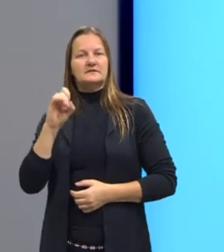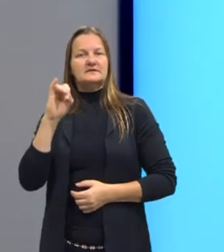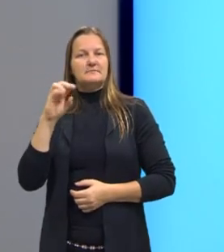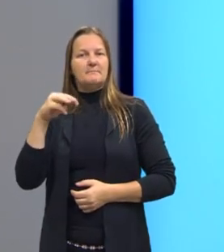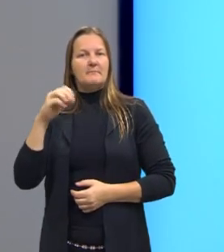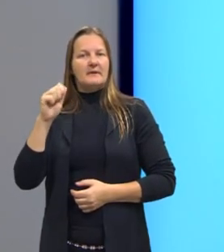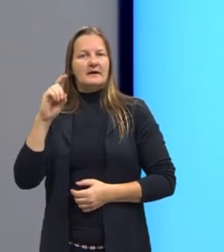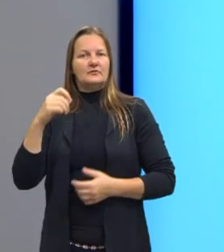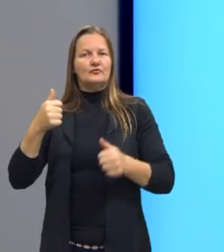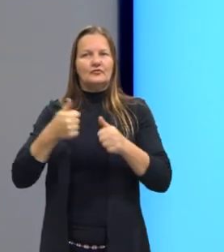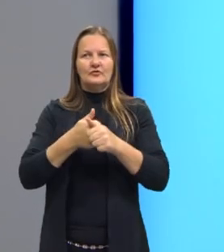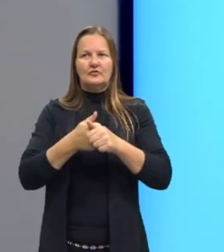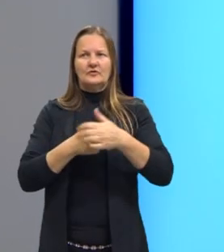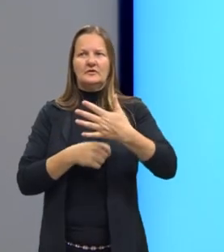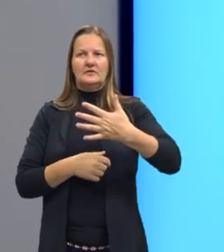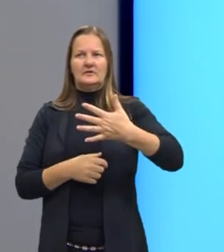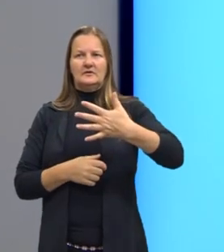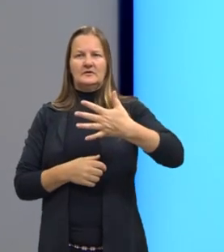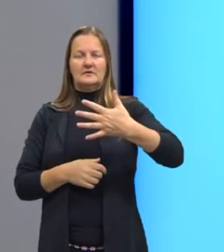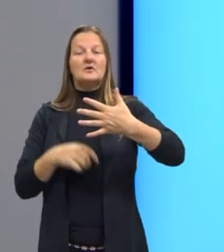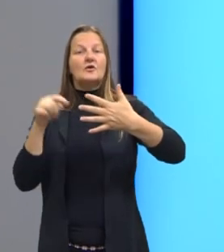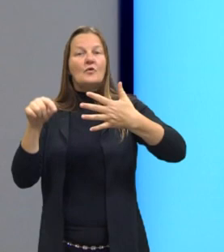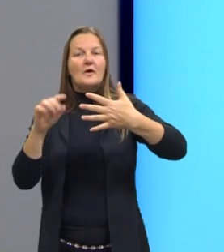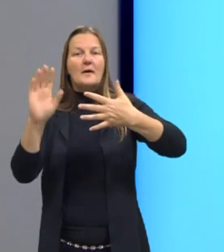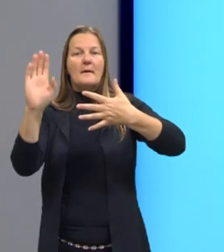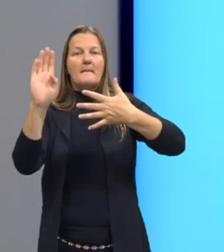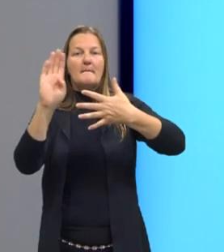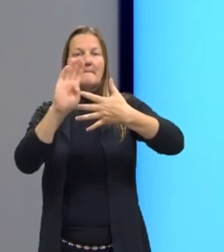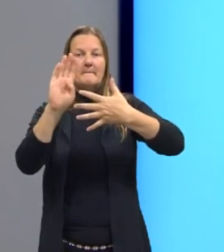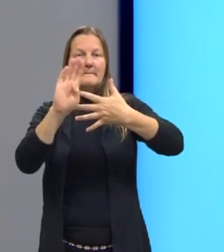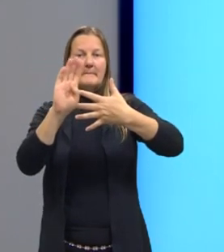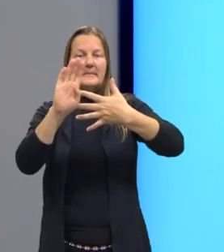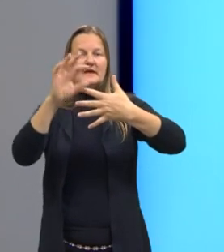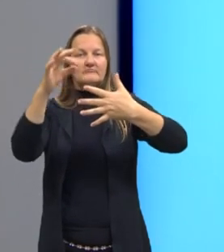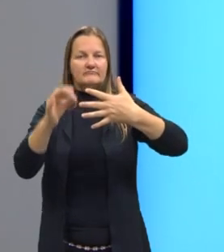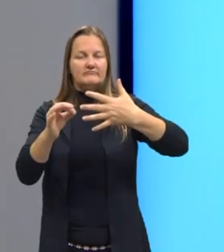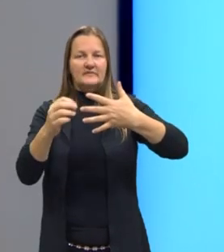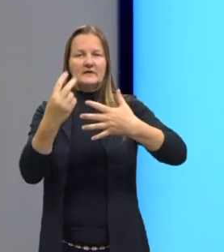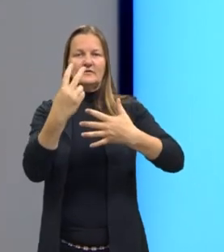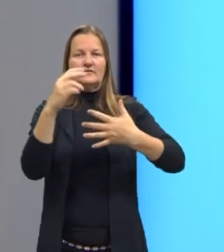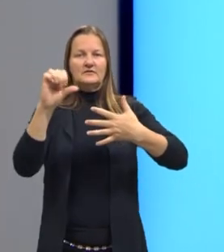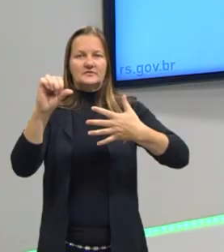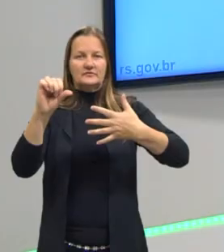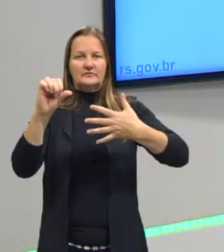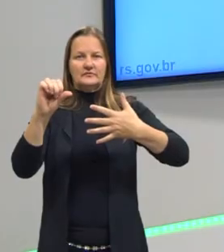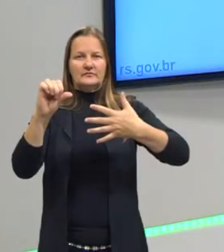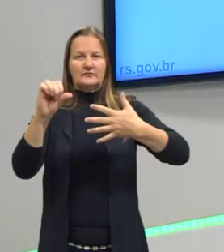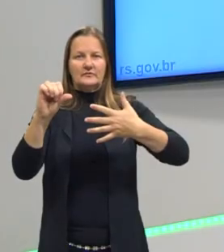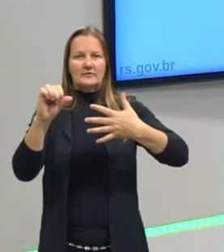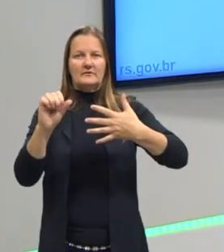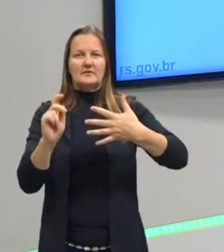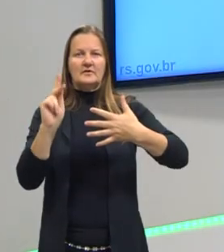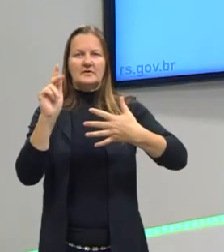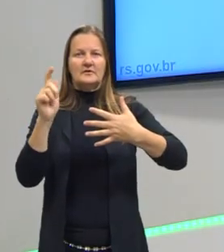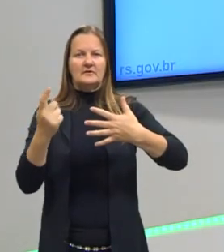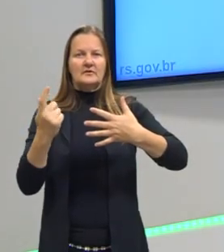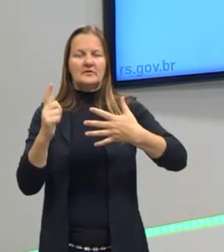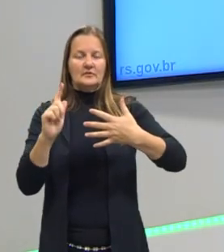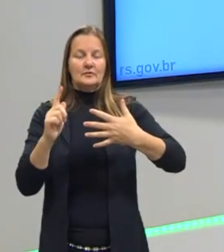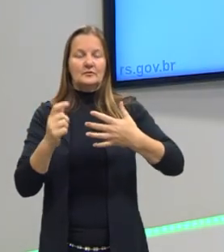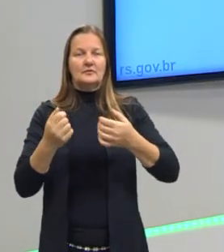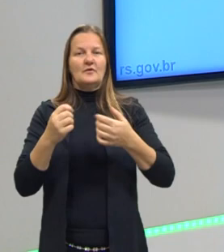traz a alternativa arredondado, né? Neste caso, a alternativa B, que é 29 quilos de